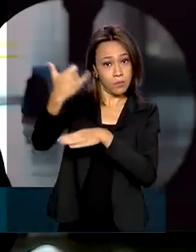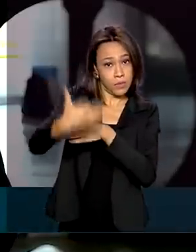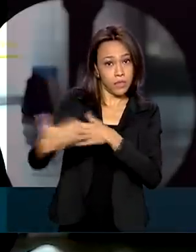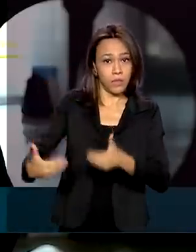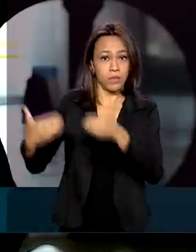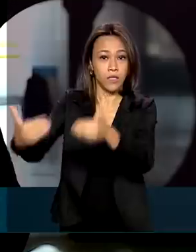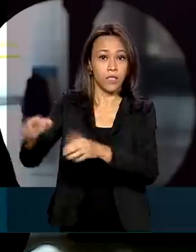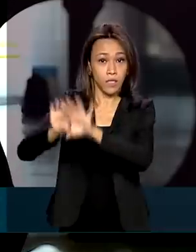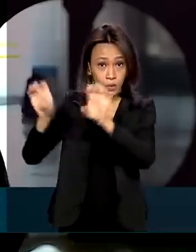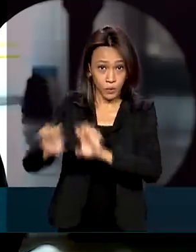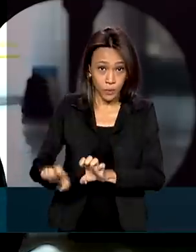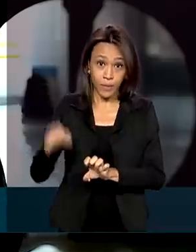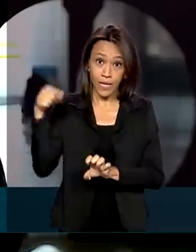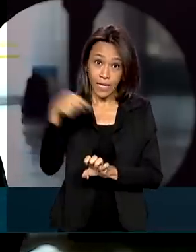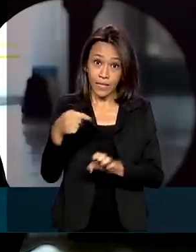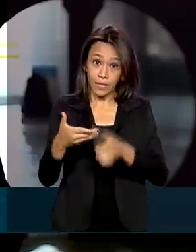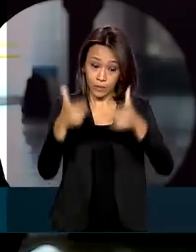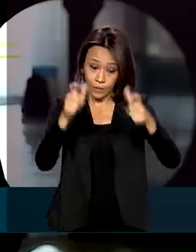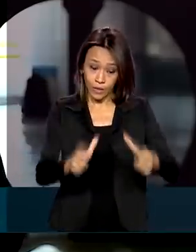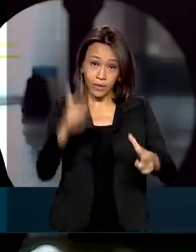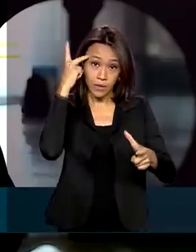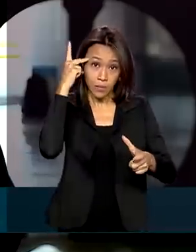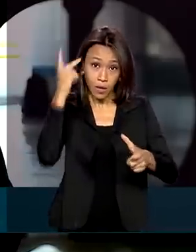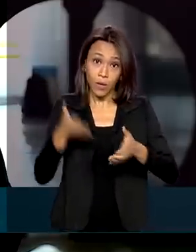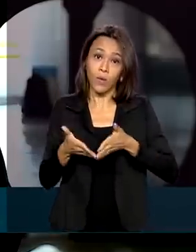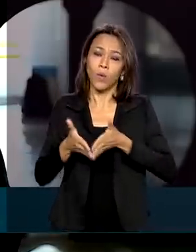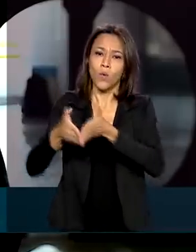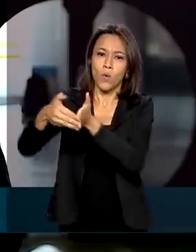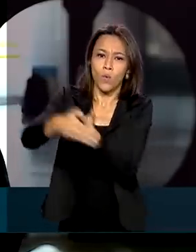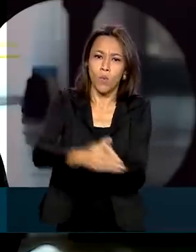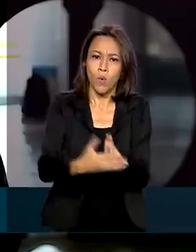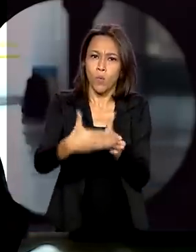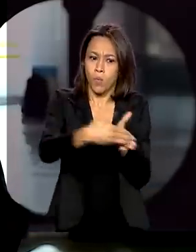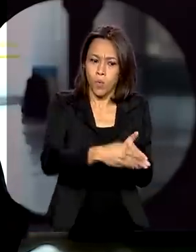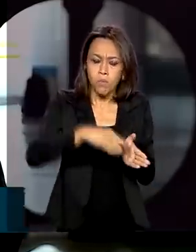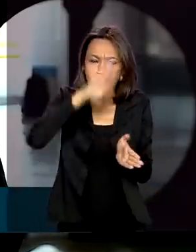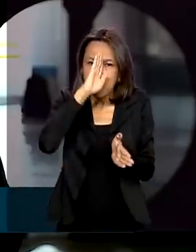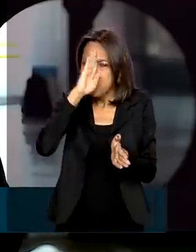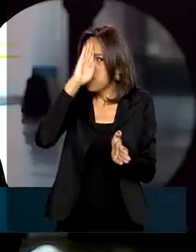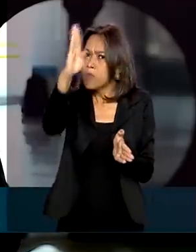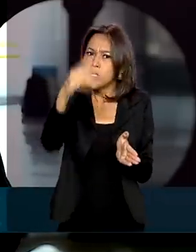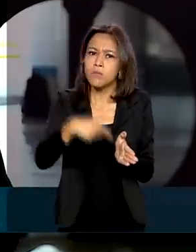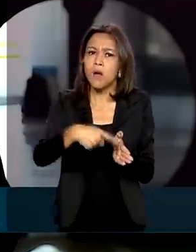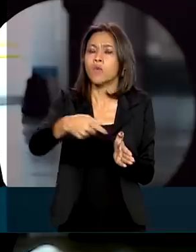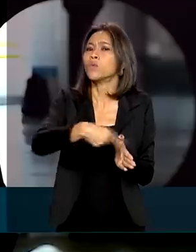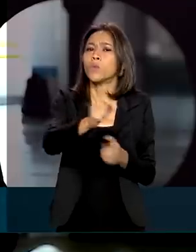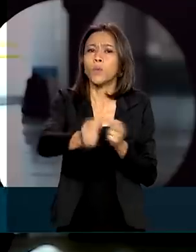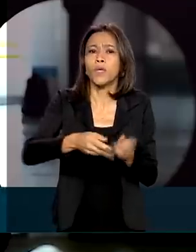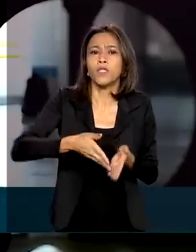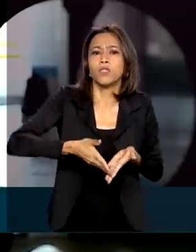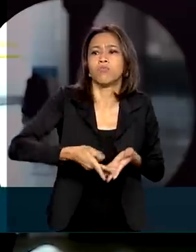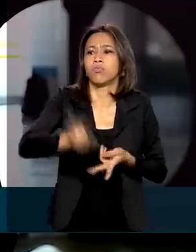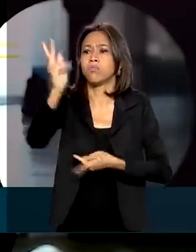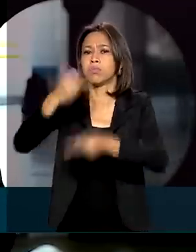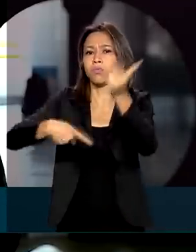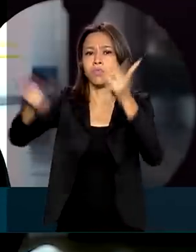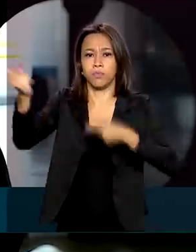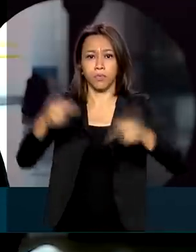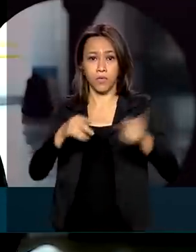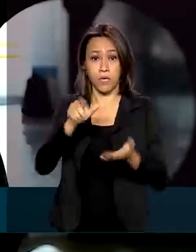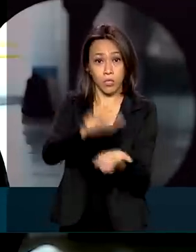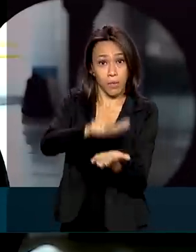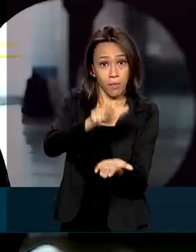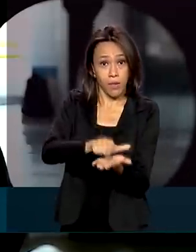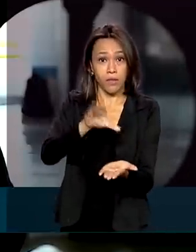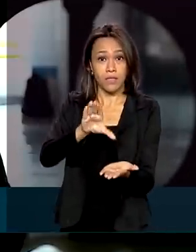com esse impulso, o Porto de Santos vai se firmar como o principal corredor de exportação de celulose do país. Para o governo, em